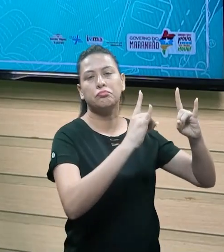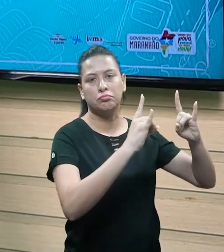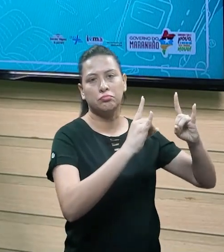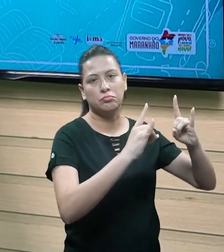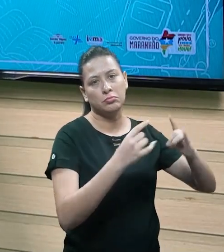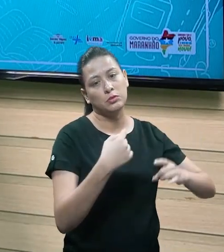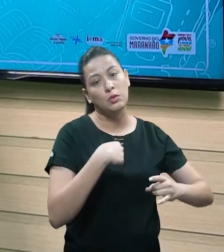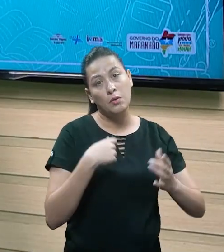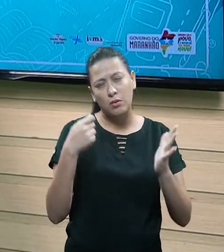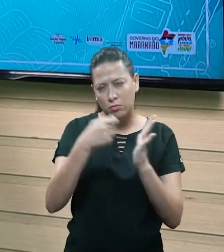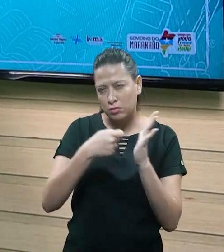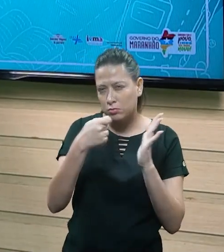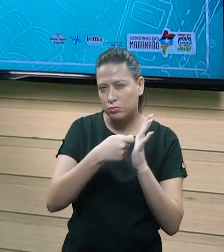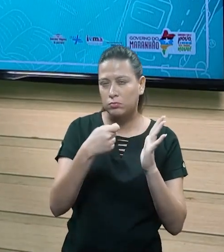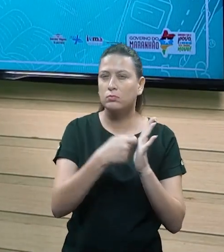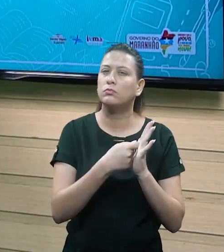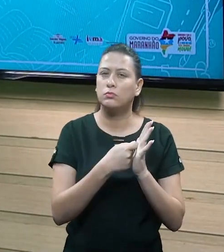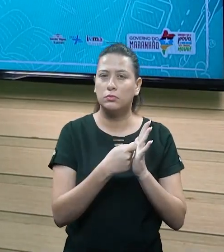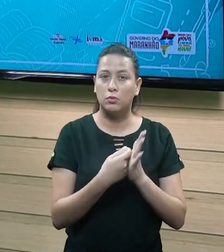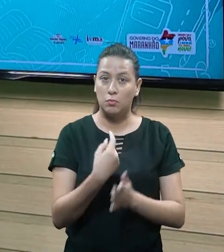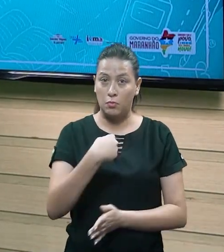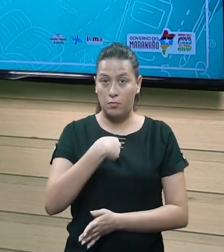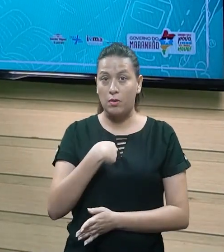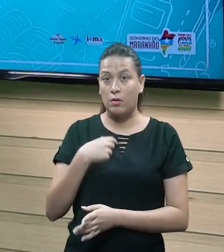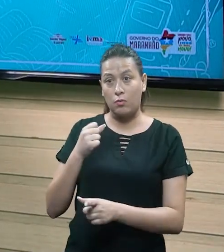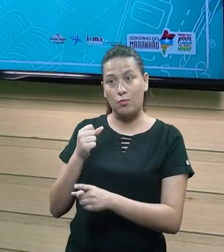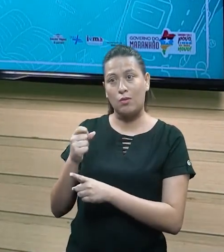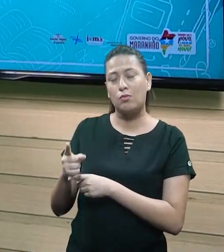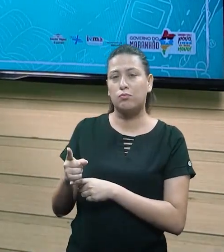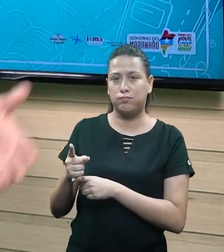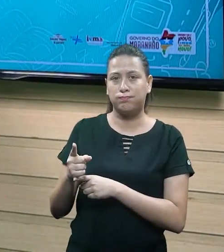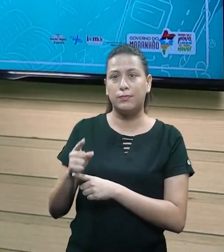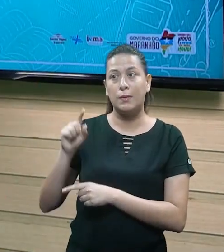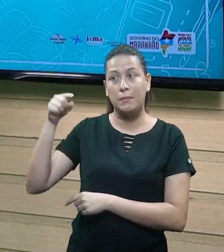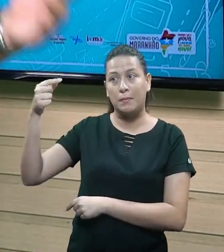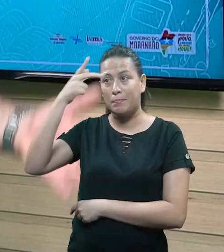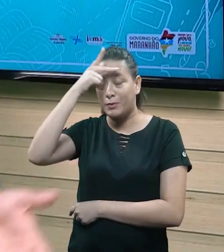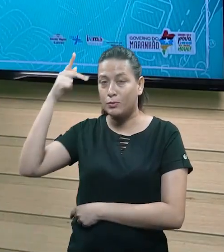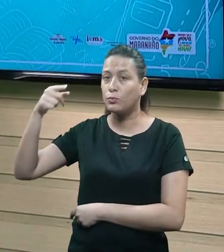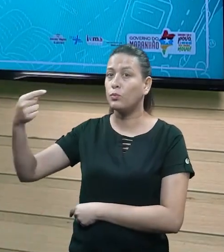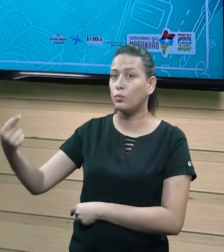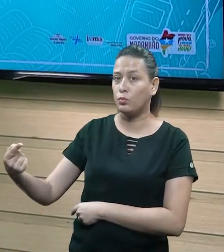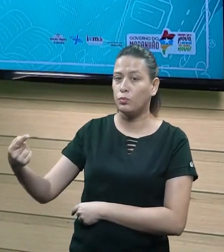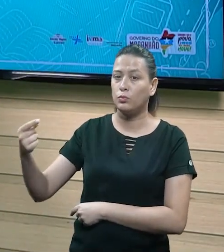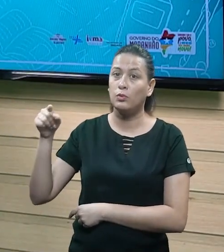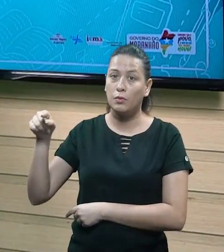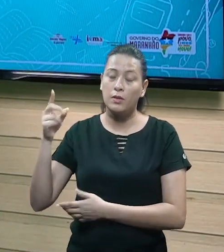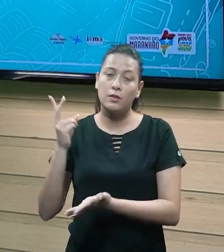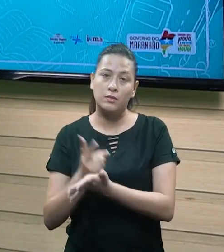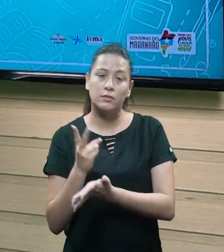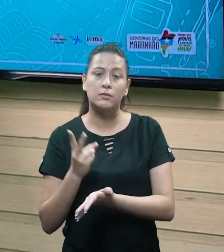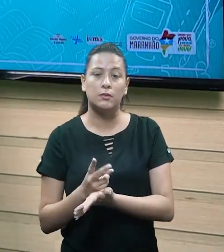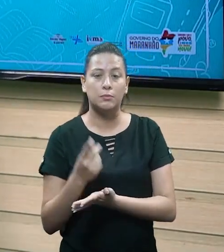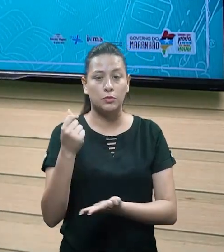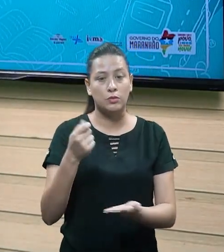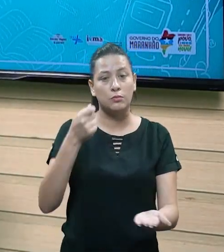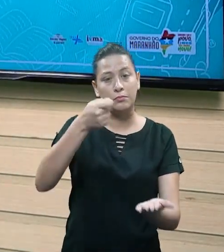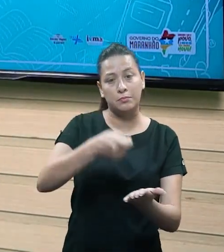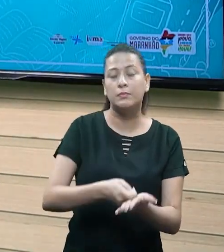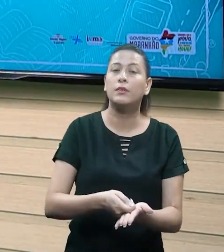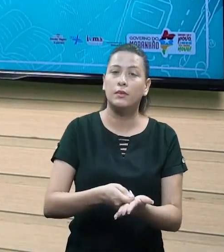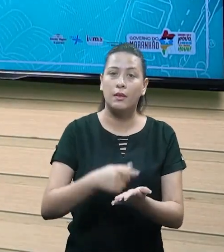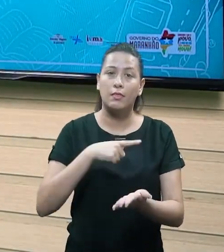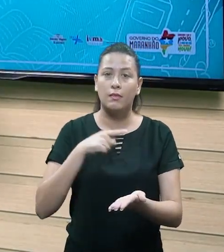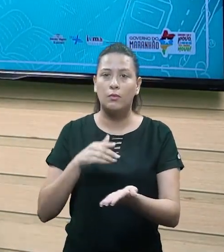independente. Então, eu posso, assim, exigir. Eu, como aluguei aquilo para uma determinada pessoa, posso exigir que cada vez que ele faça esse